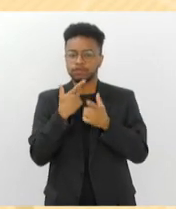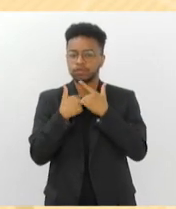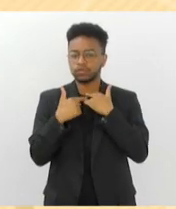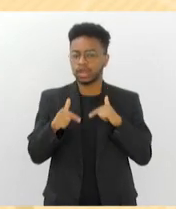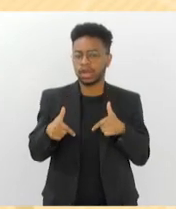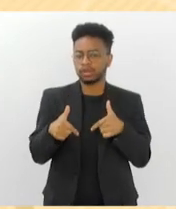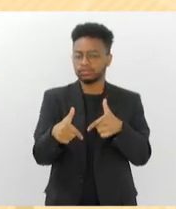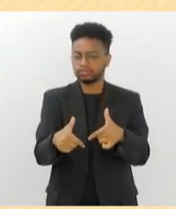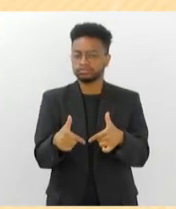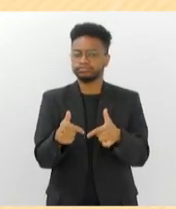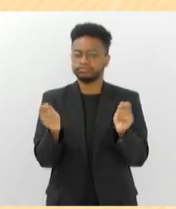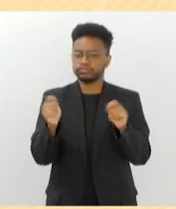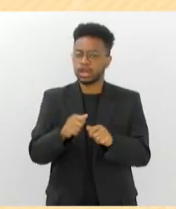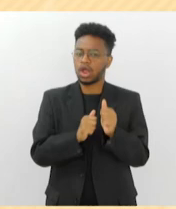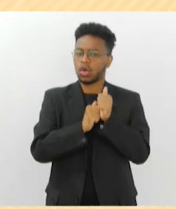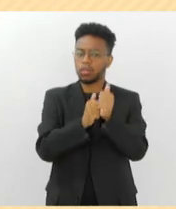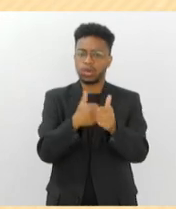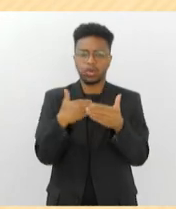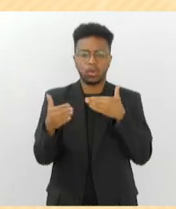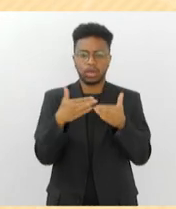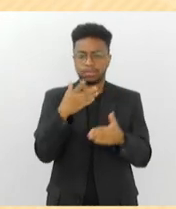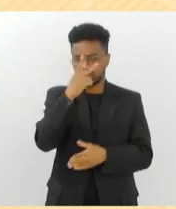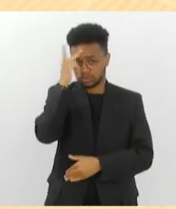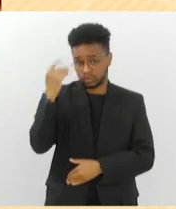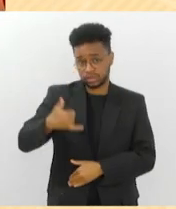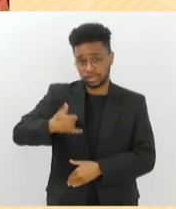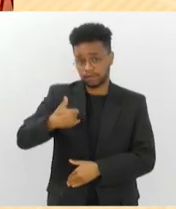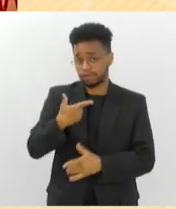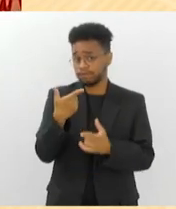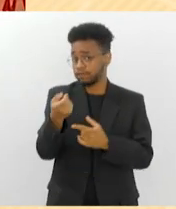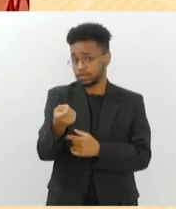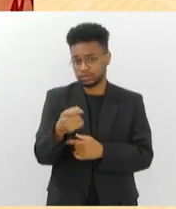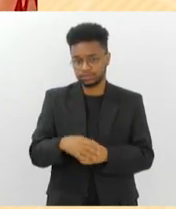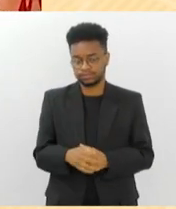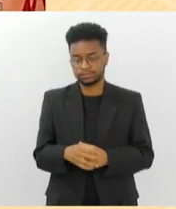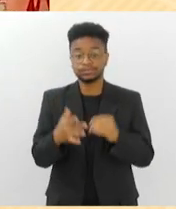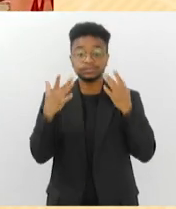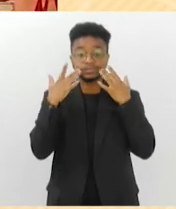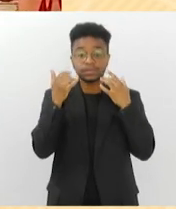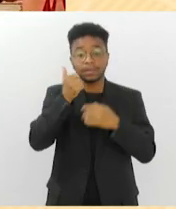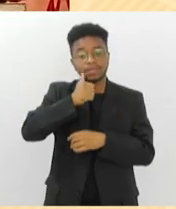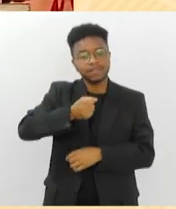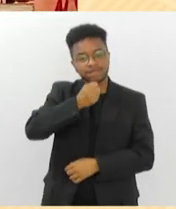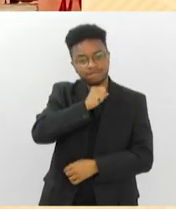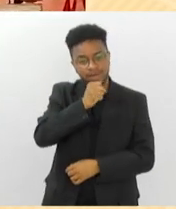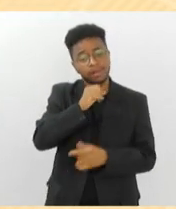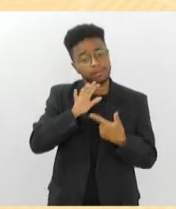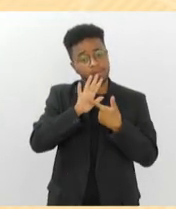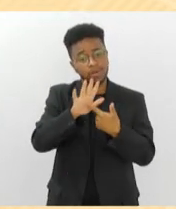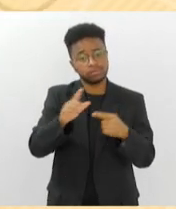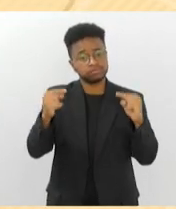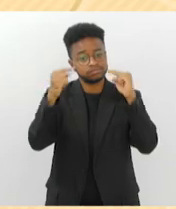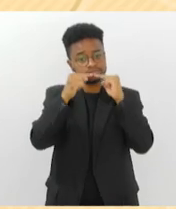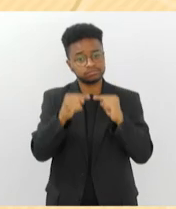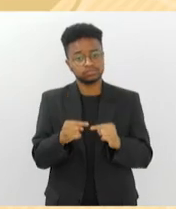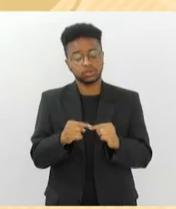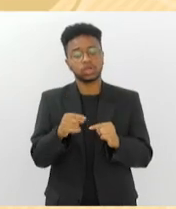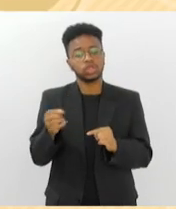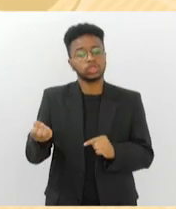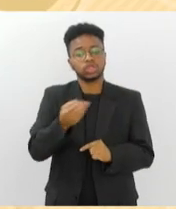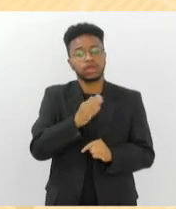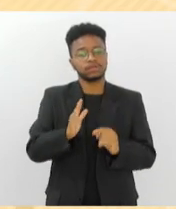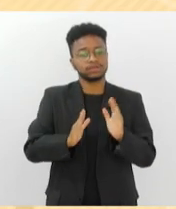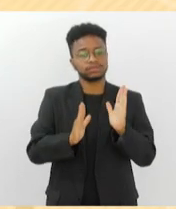capaz de acompanhar qualquer pessoa de 20? A peça Meninas Velhas fala exatamente sobre os 9 e 60,